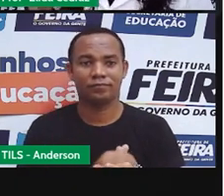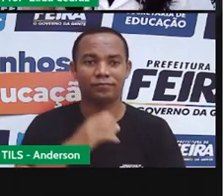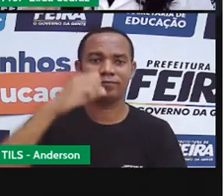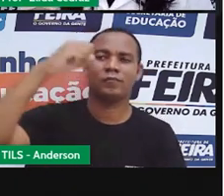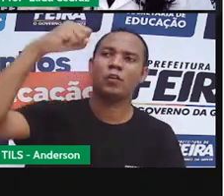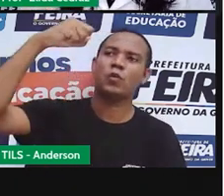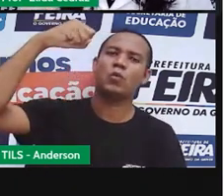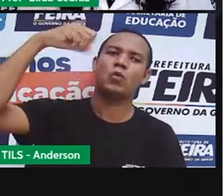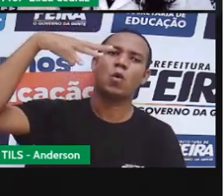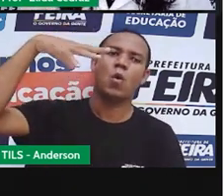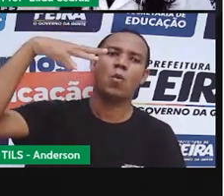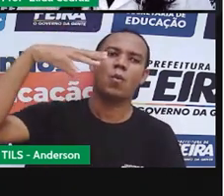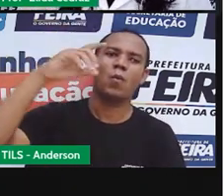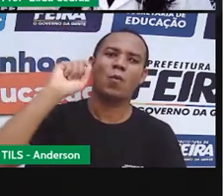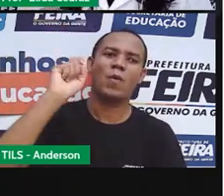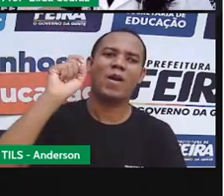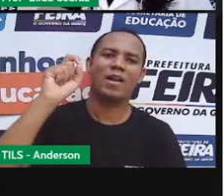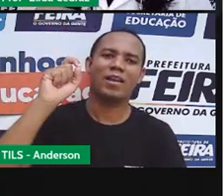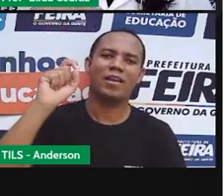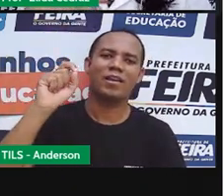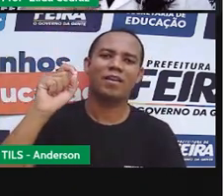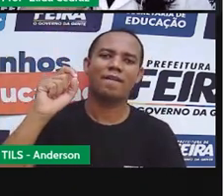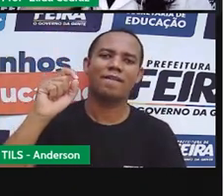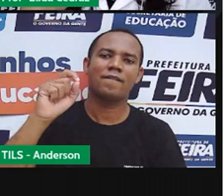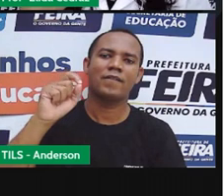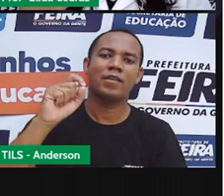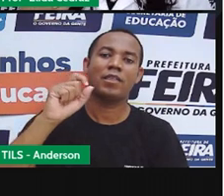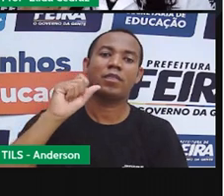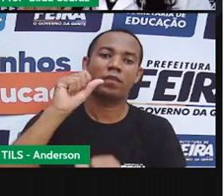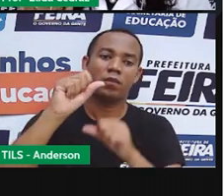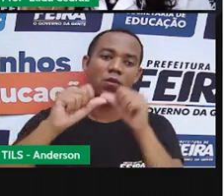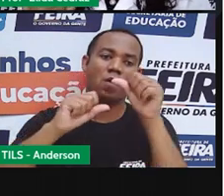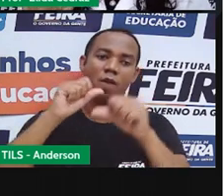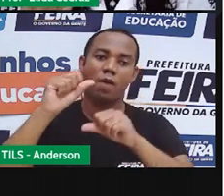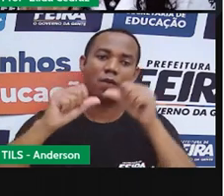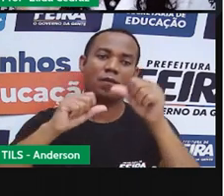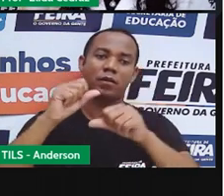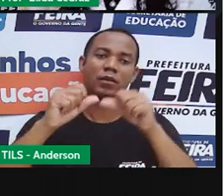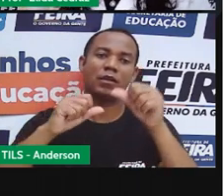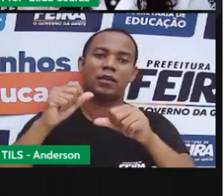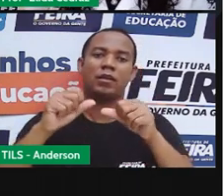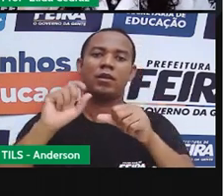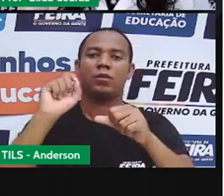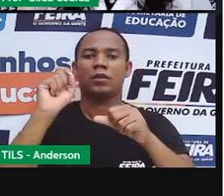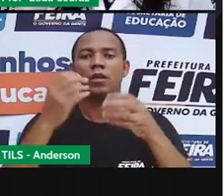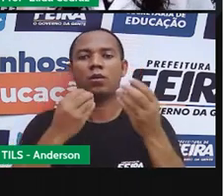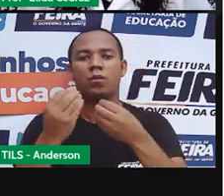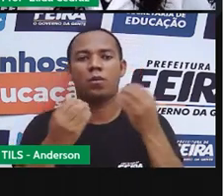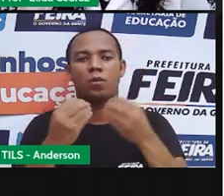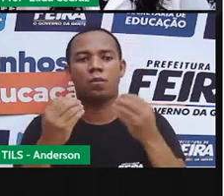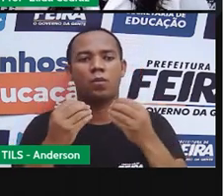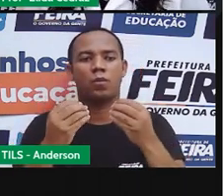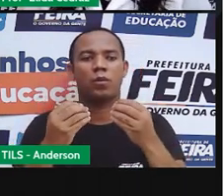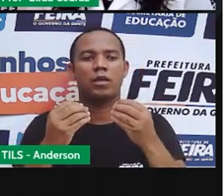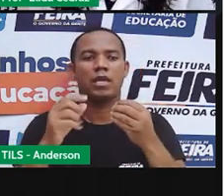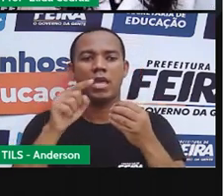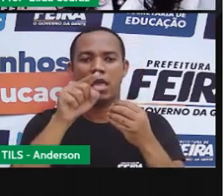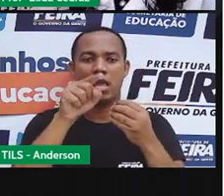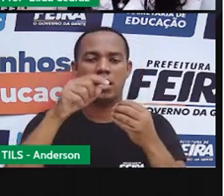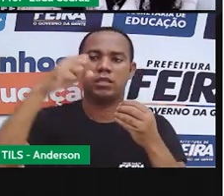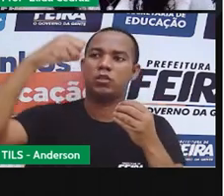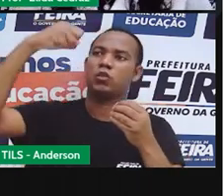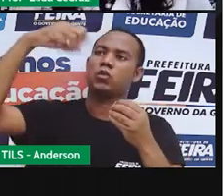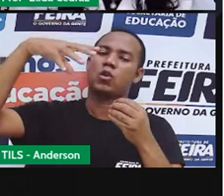O sol é uma fonte renovável de energia limpa. Ou seja, ela não solou